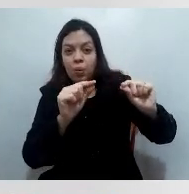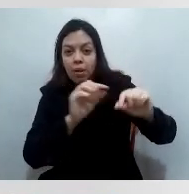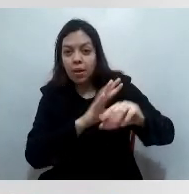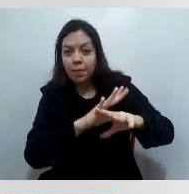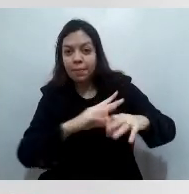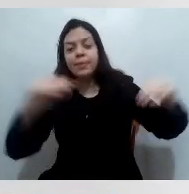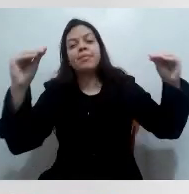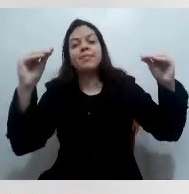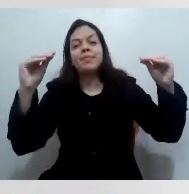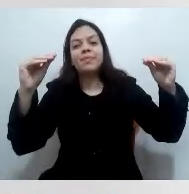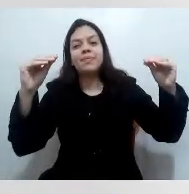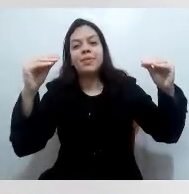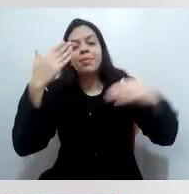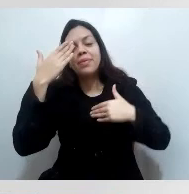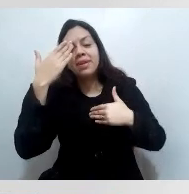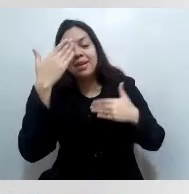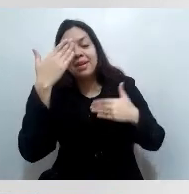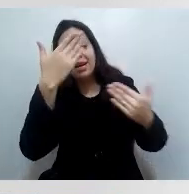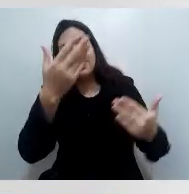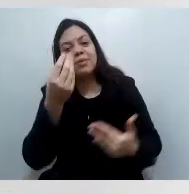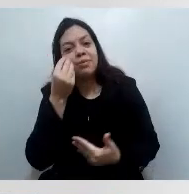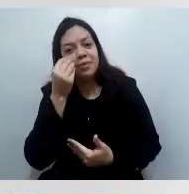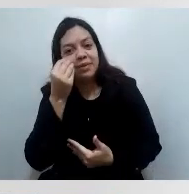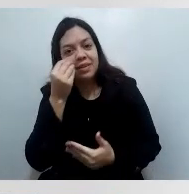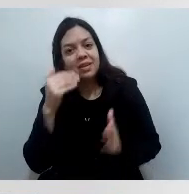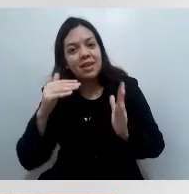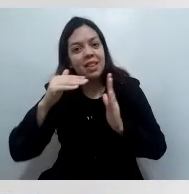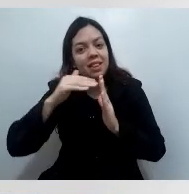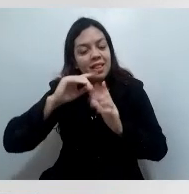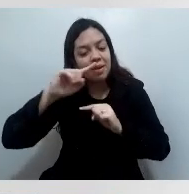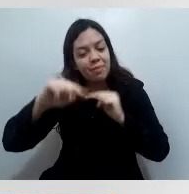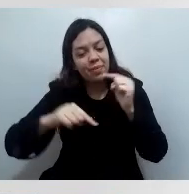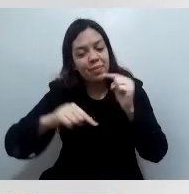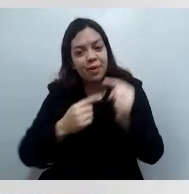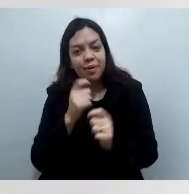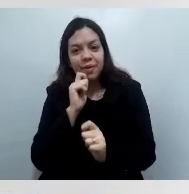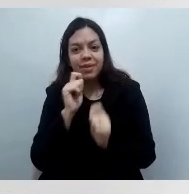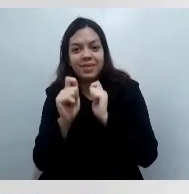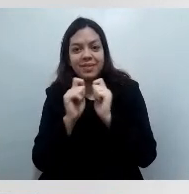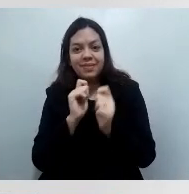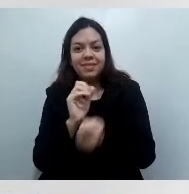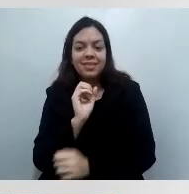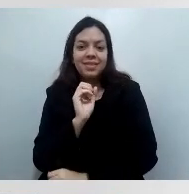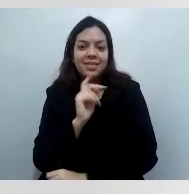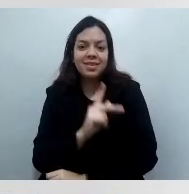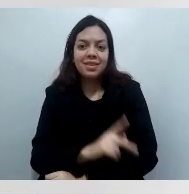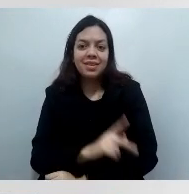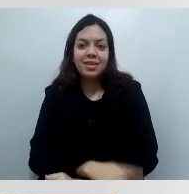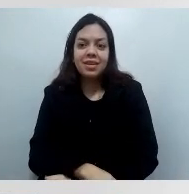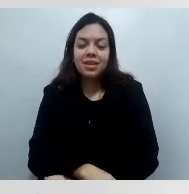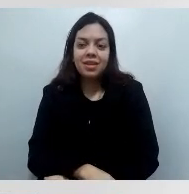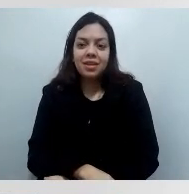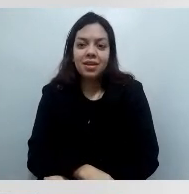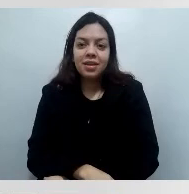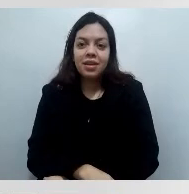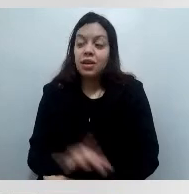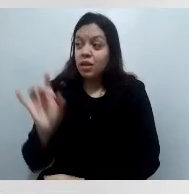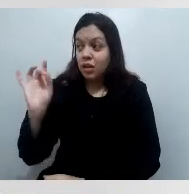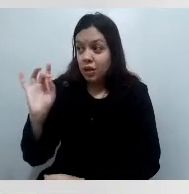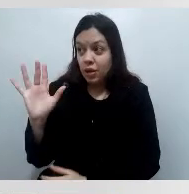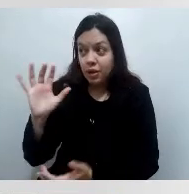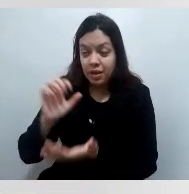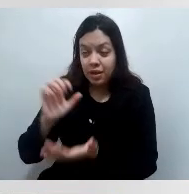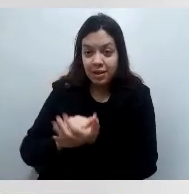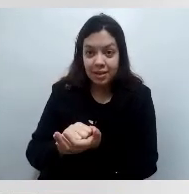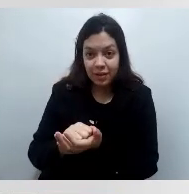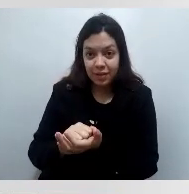uma breve entrevista. Com certeza, uma breve entrevista. Eu queria só fazer um registro, assim, bem importante, quando